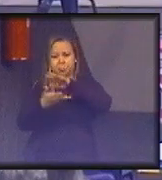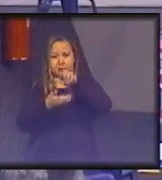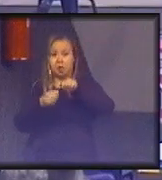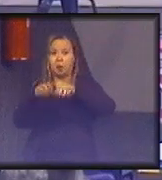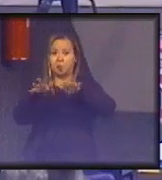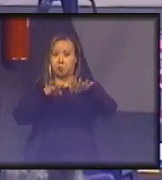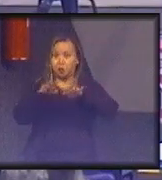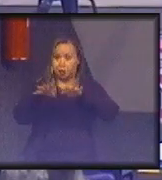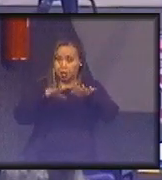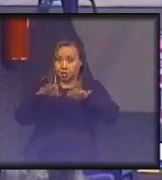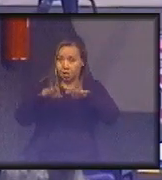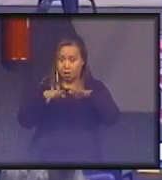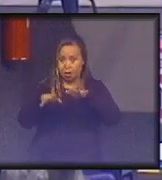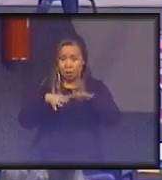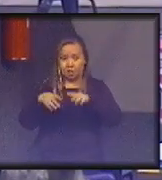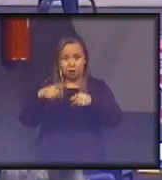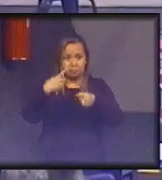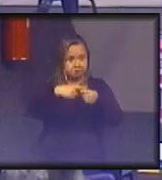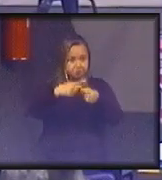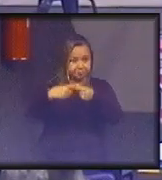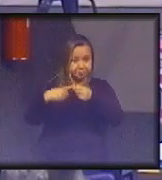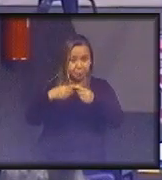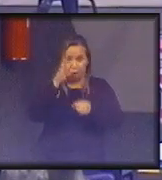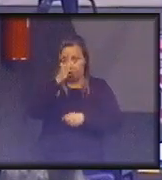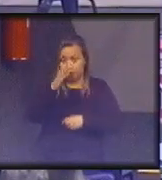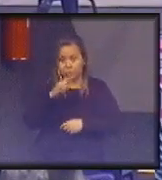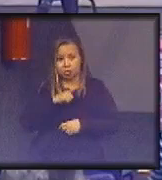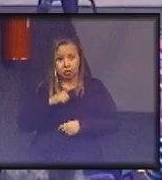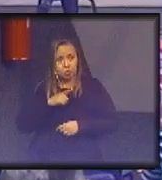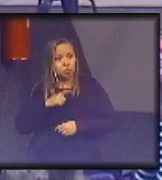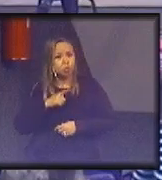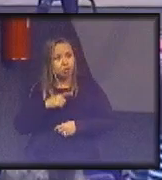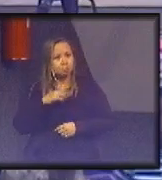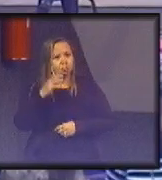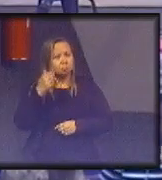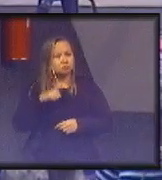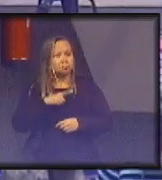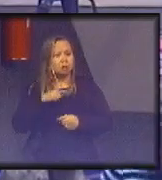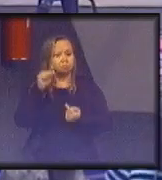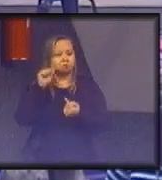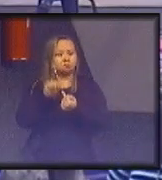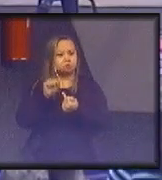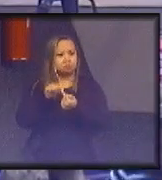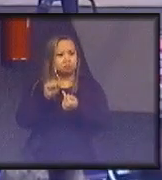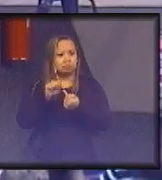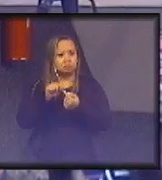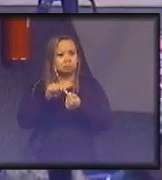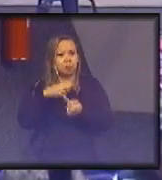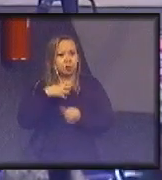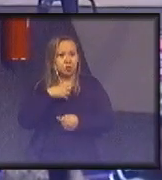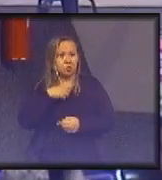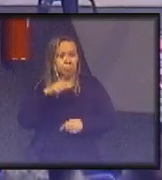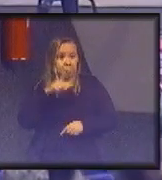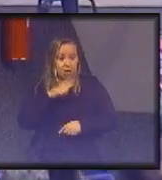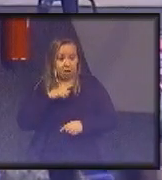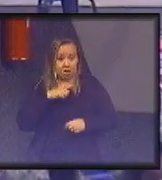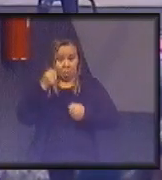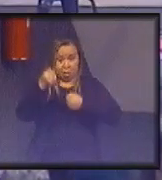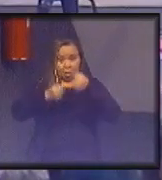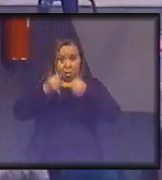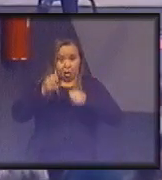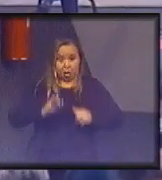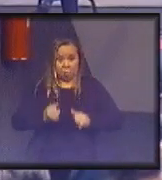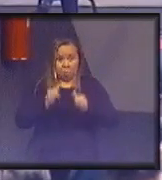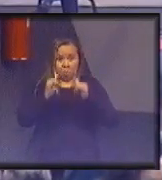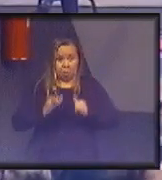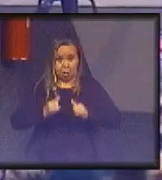estava falando, o Brasil teria condições ideais para se ter carros elétricos e carros